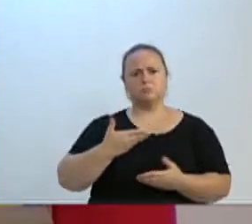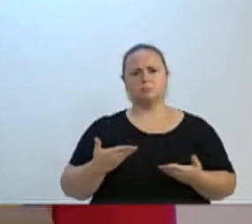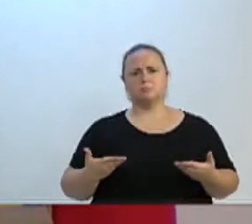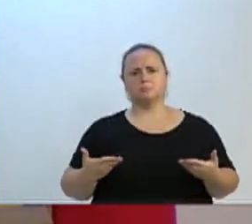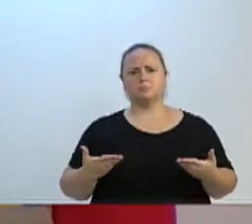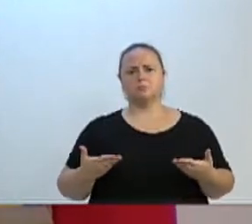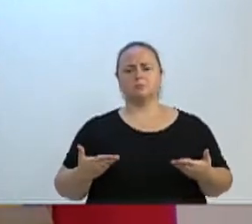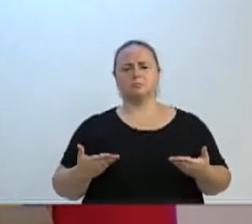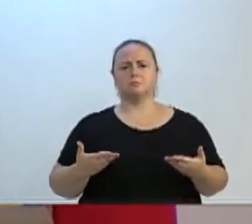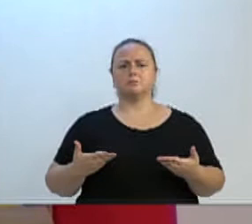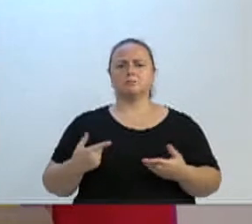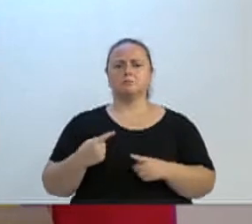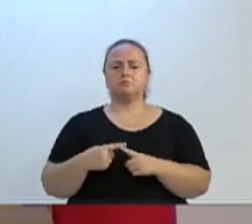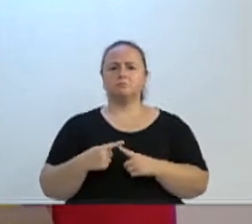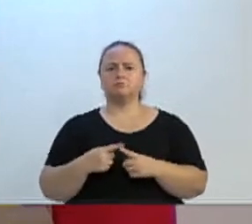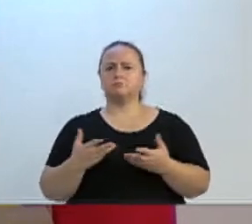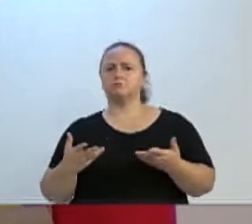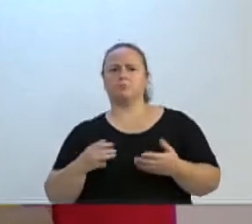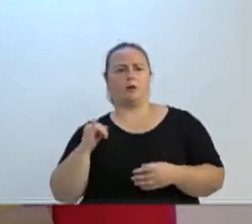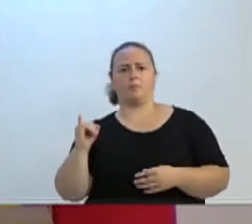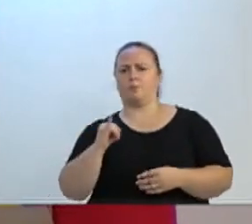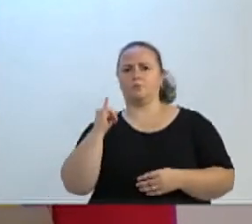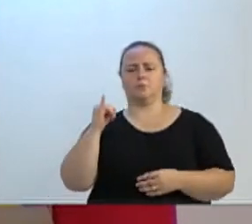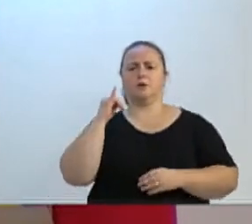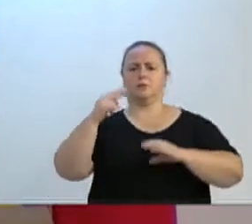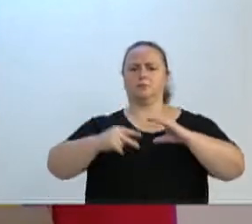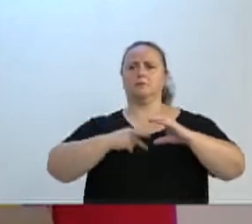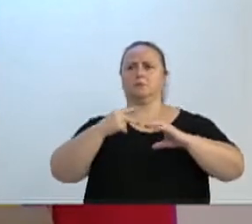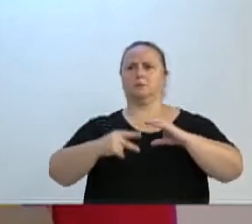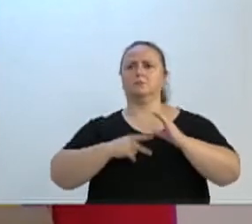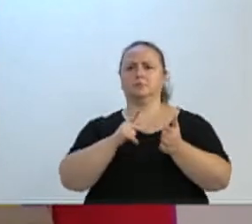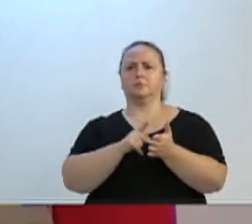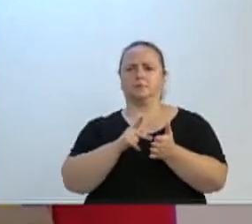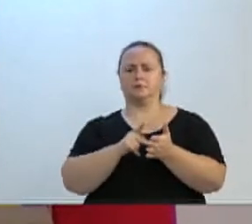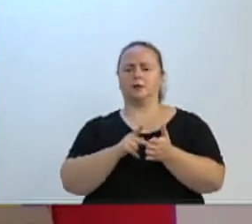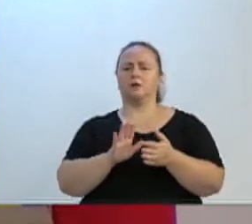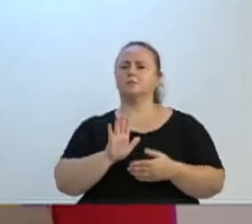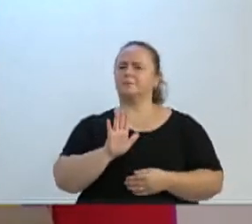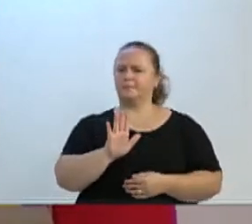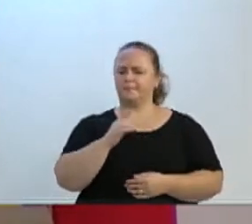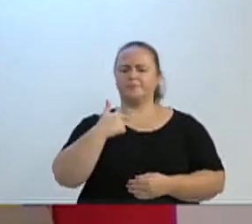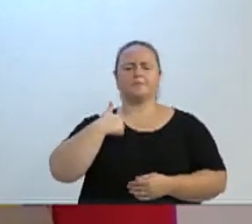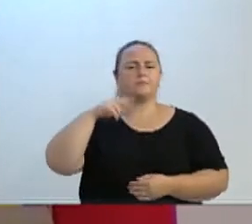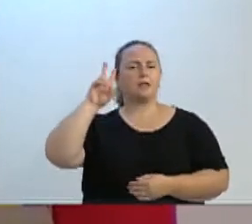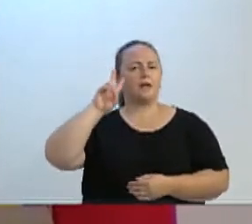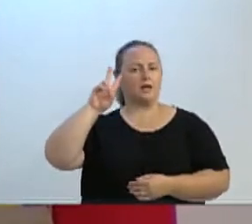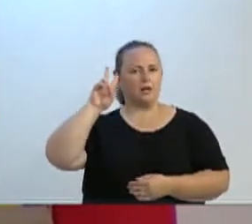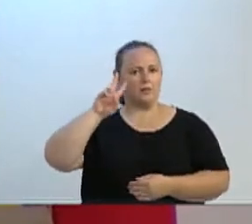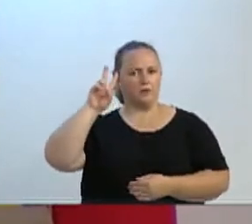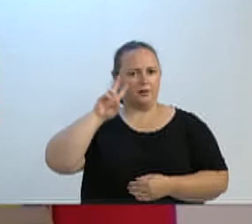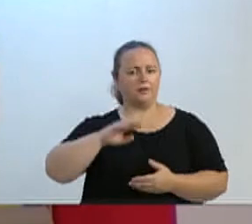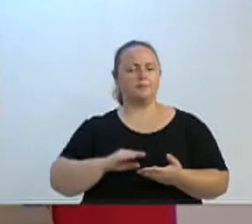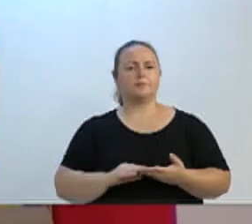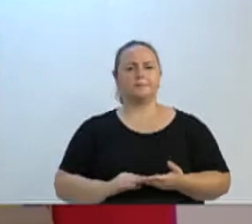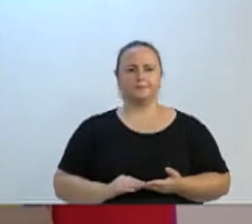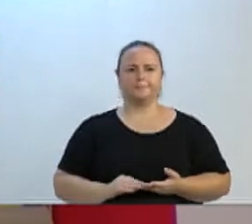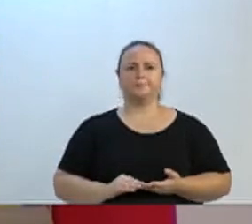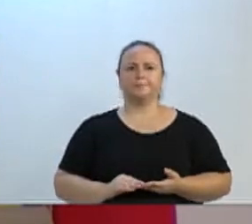da importância desta casa legislativa. Eu lembro que aqui são vários e vários